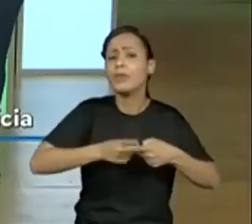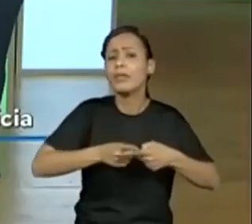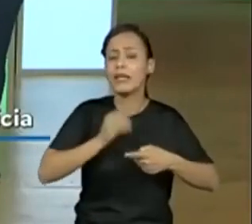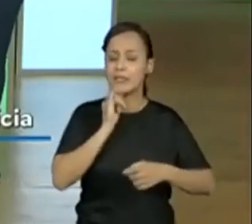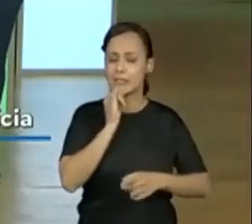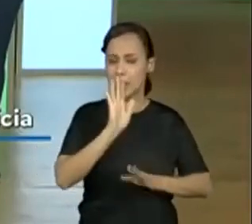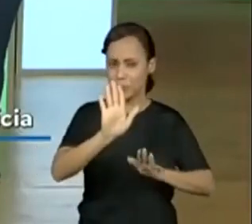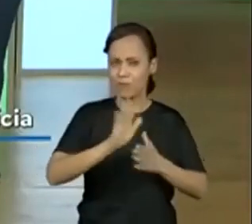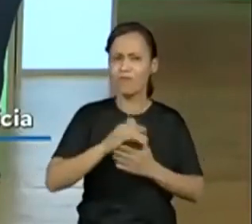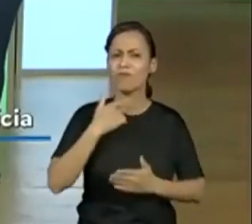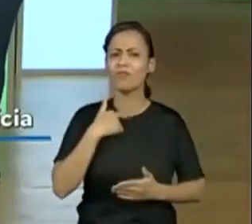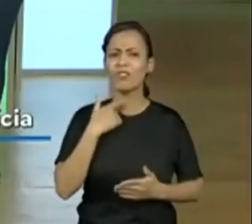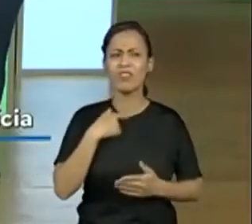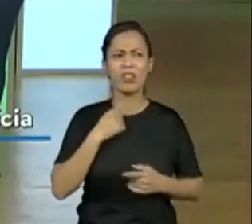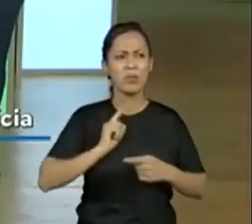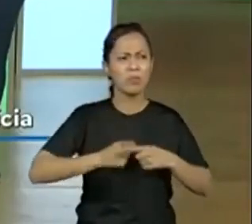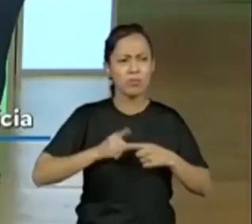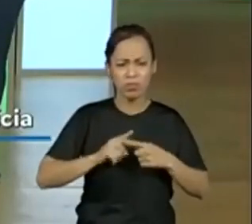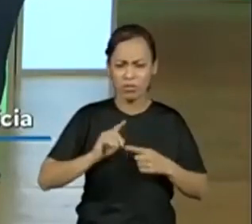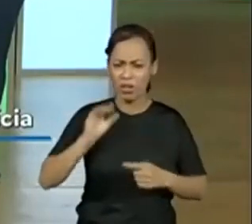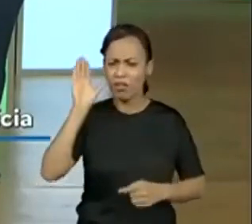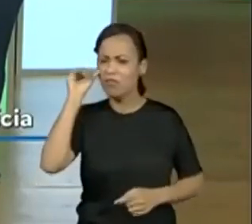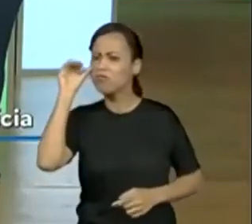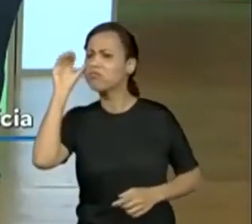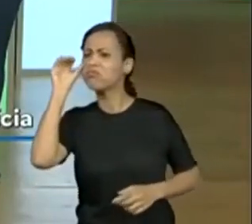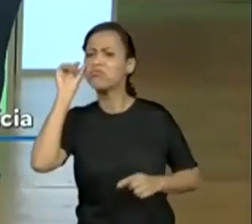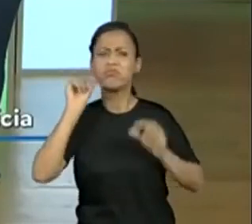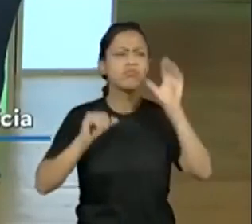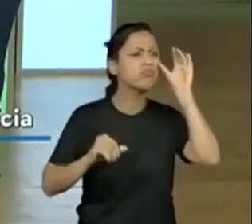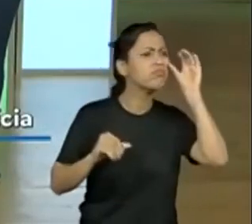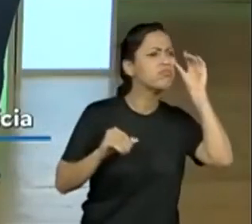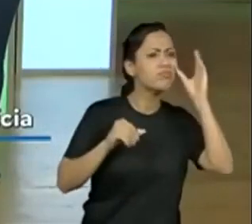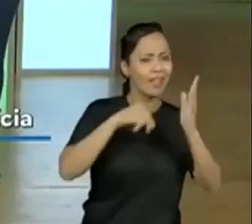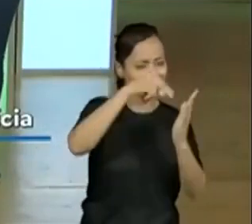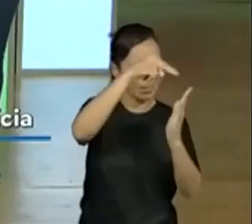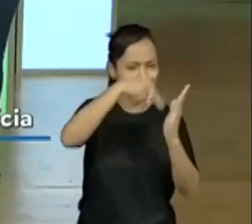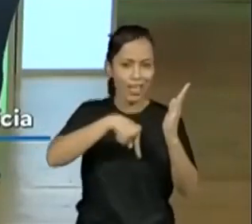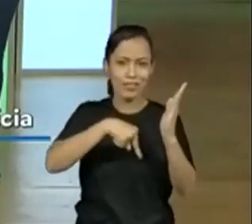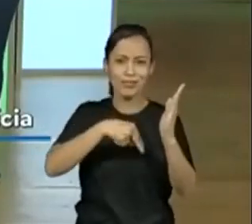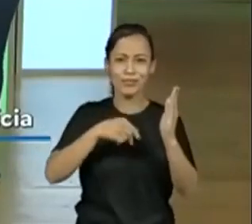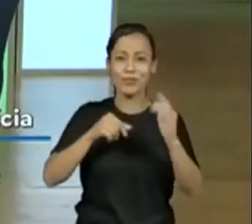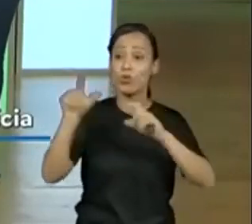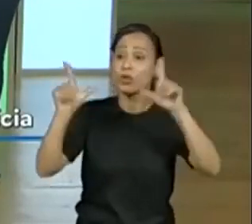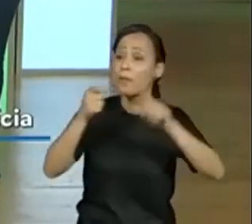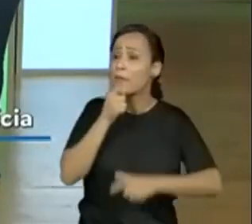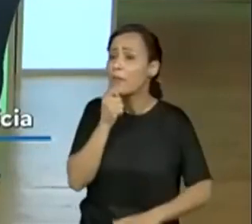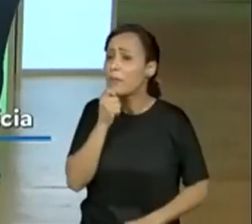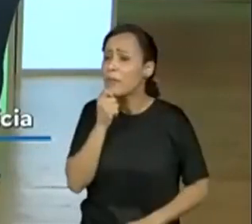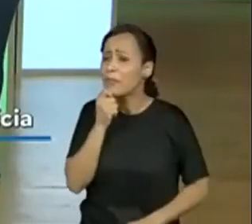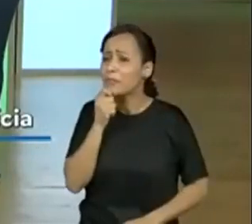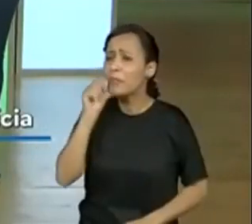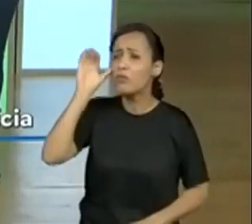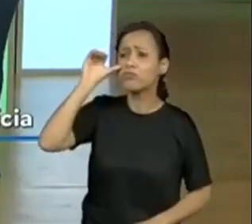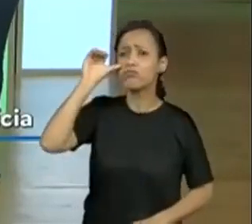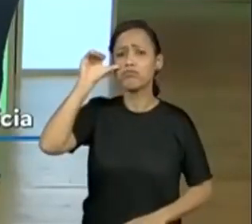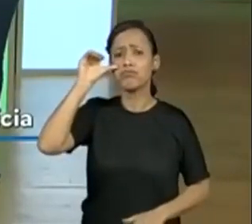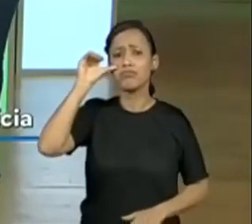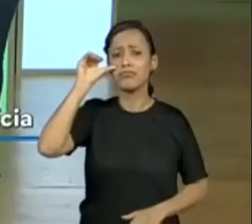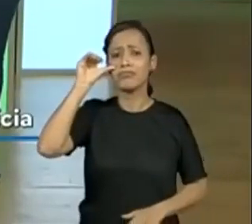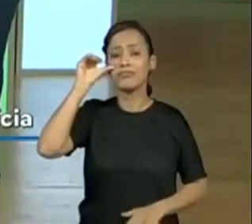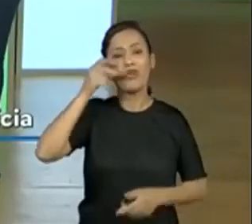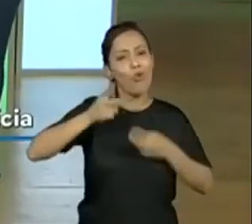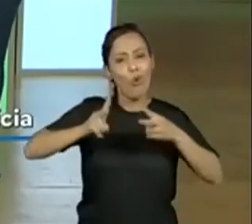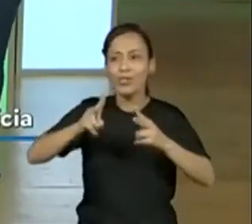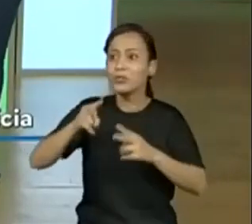com vontade de saber realmente o que aconteceu, você vai ficar até o final, como nós ficamos até o final do texto, isso mesmo. Agora, né, lógico,